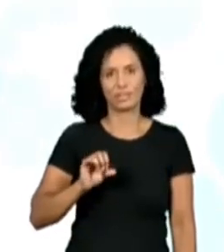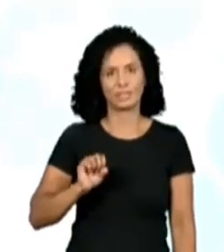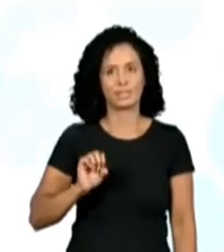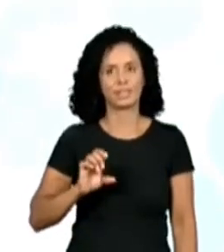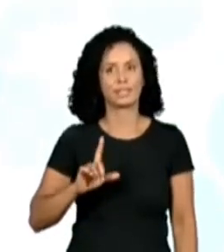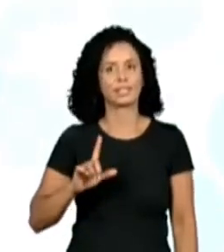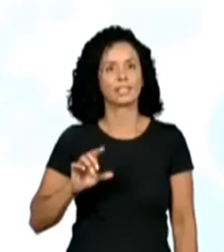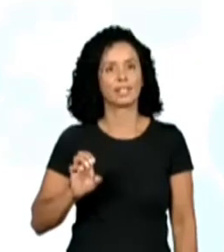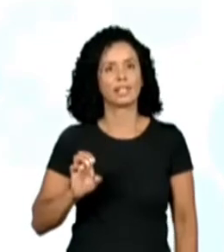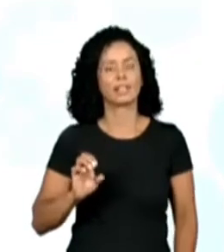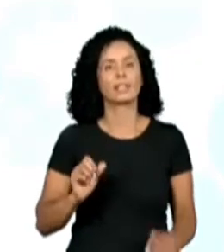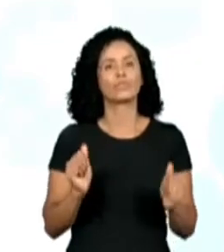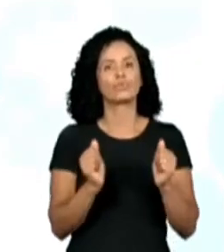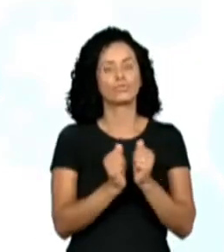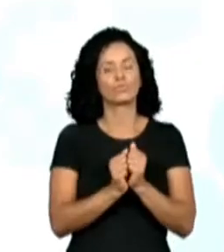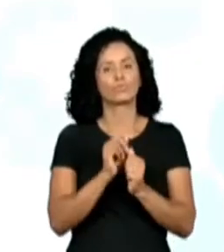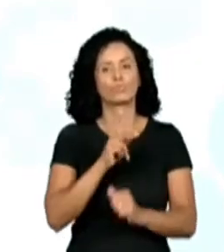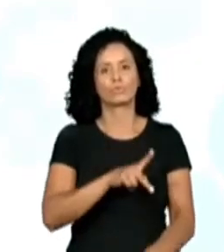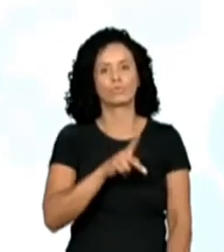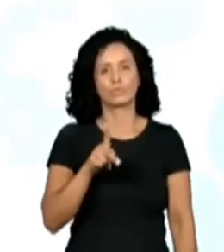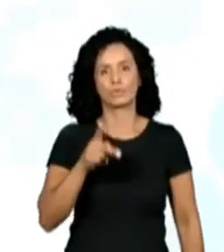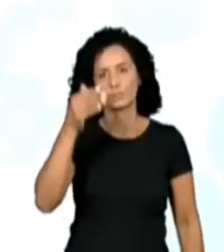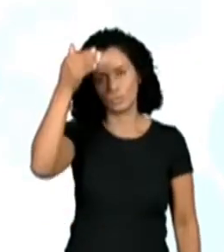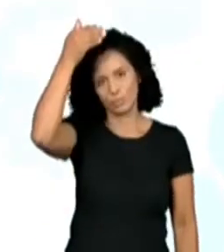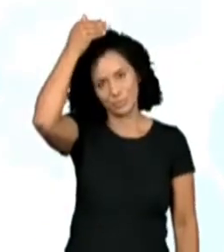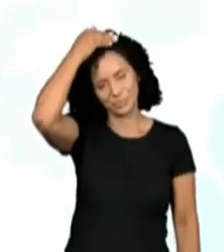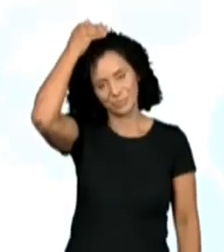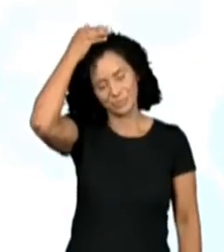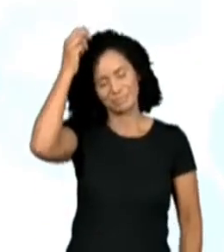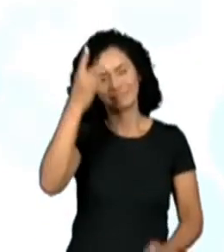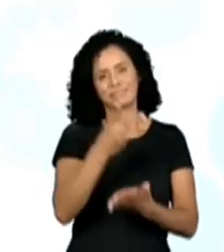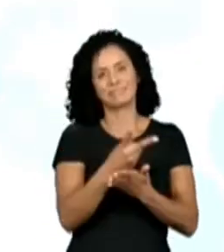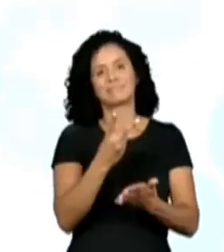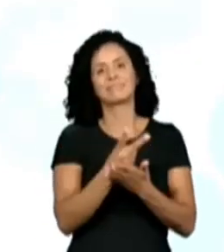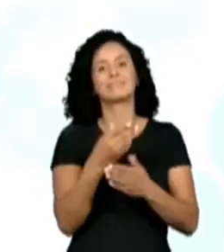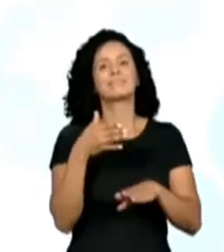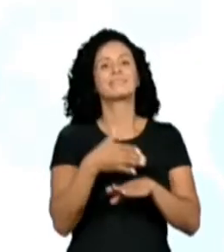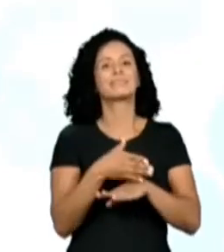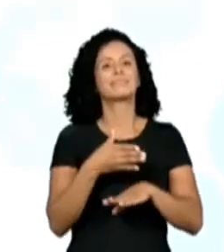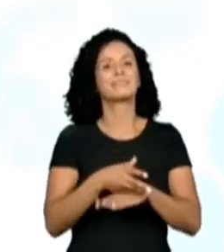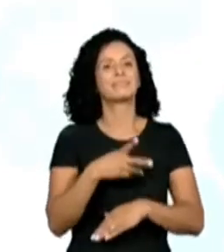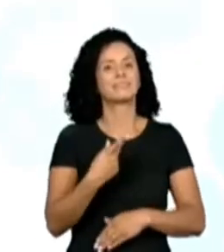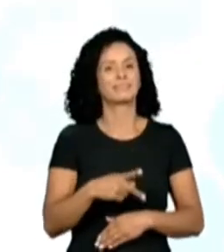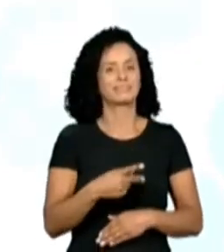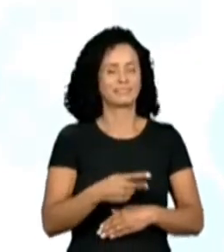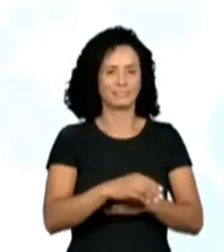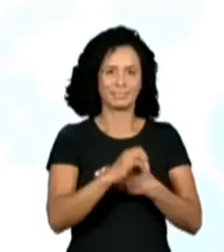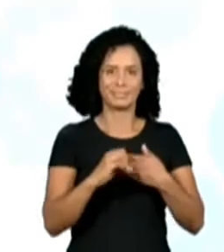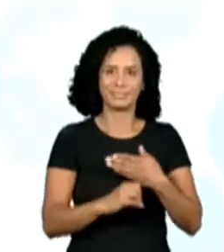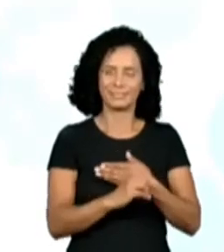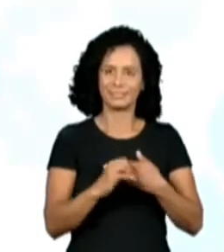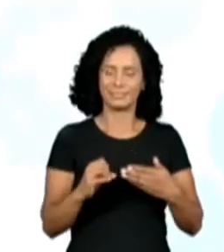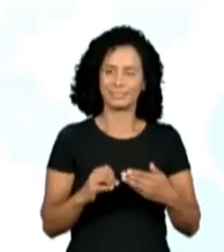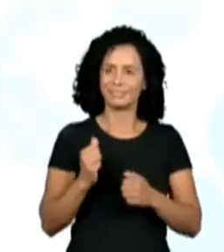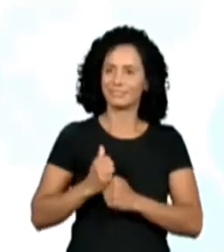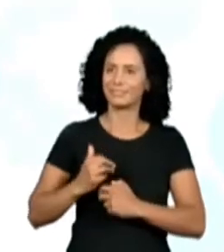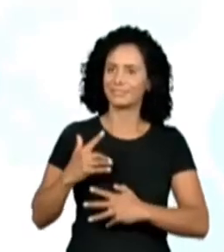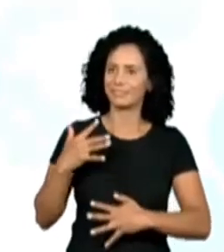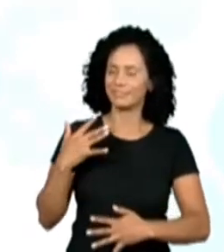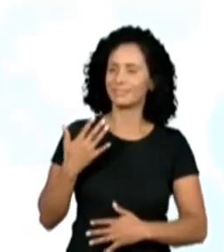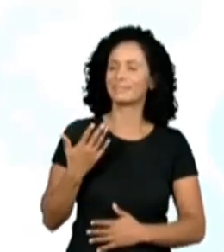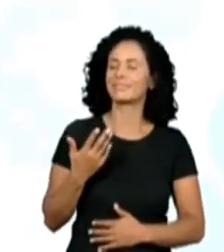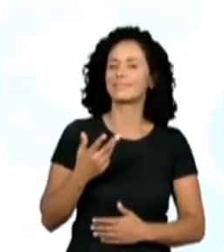com o Pro Luiz Fernando, que está sempre aí participando do nosso chat e